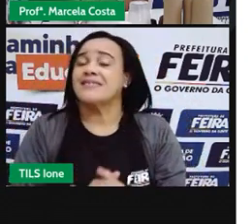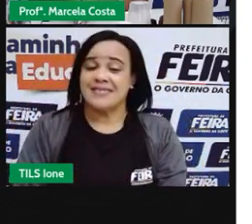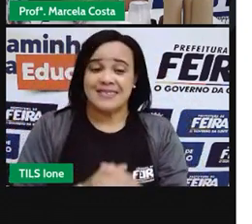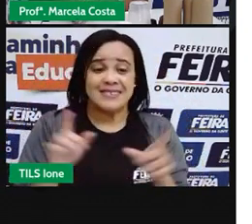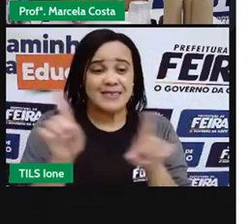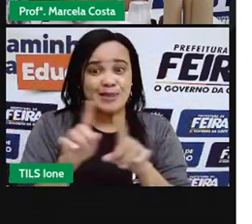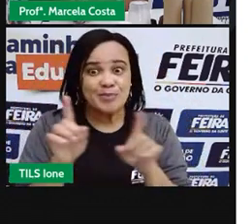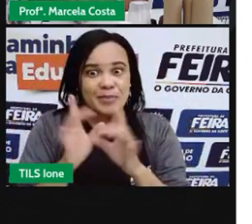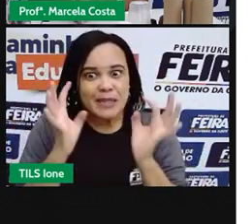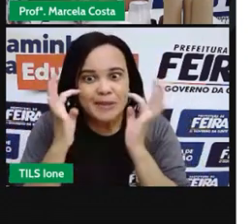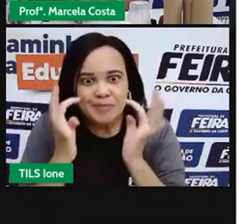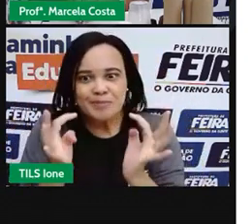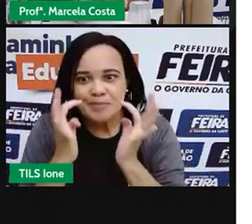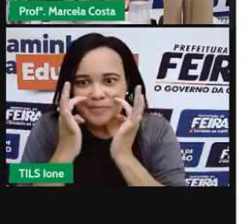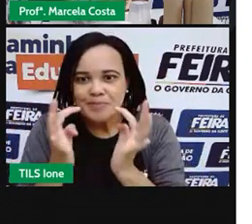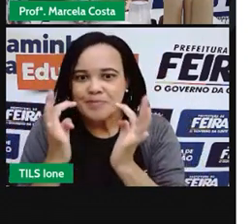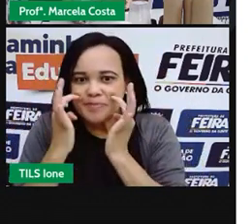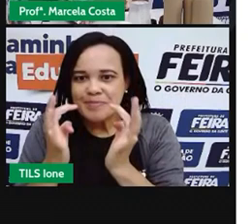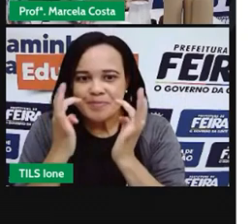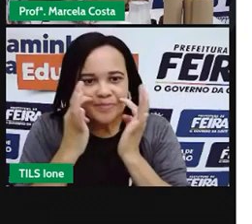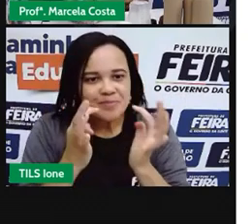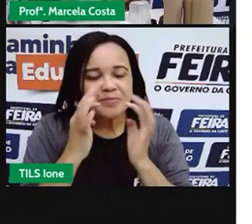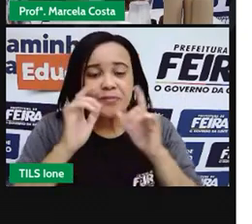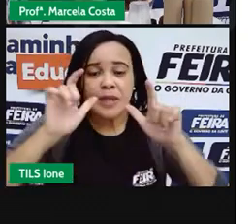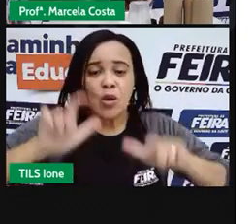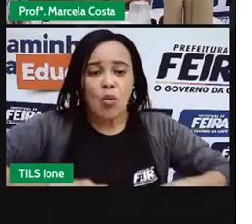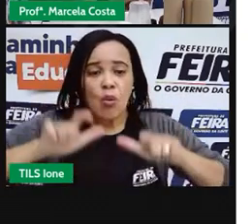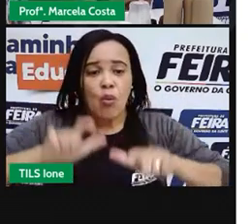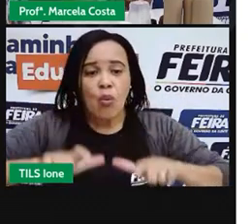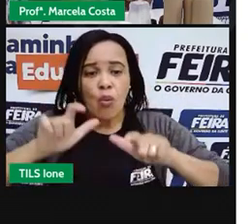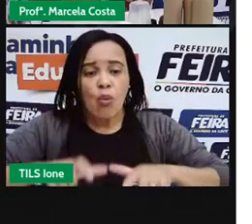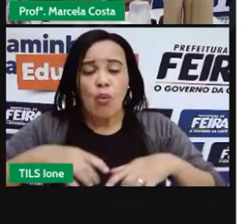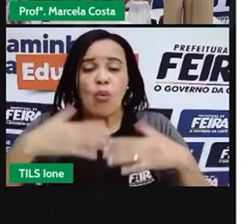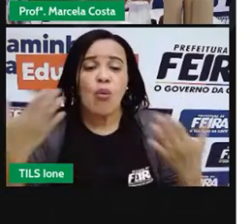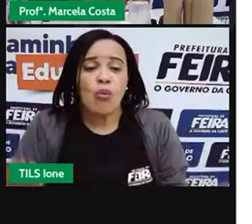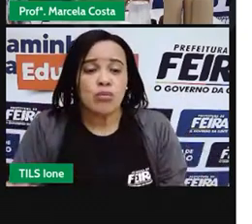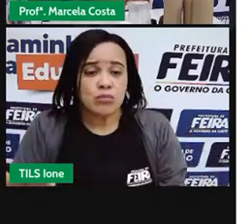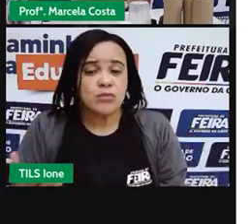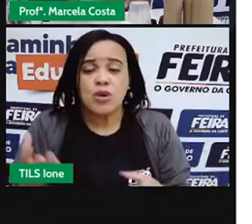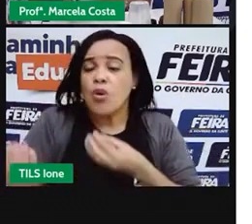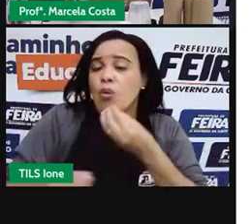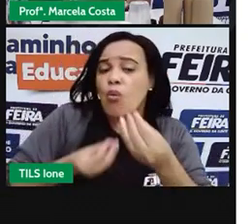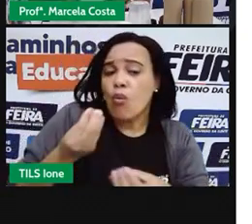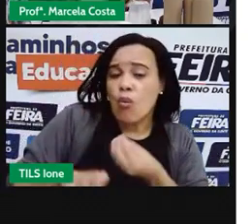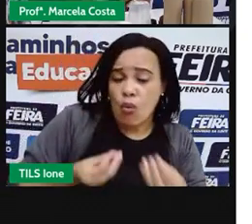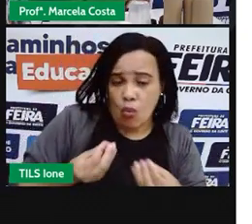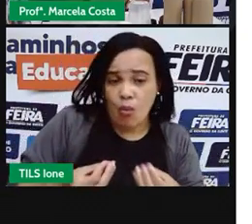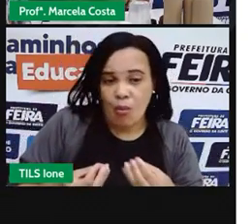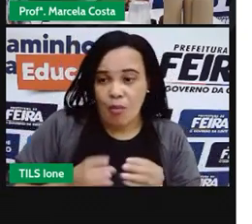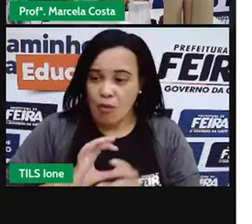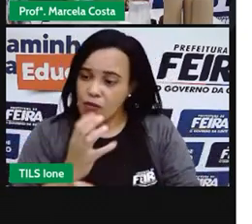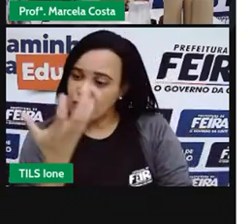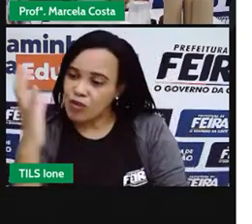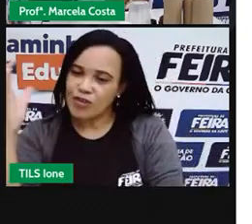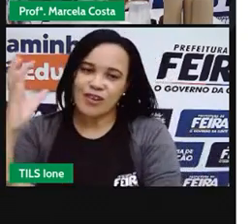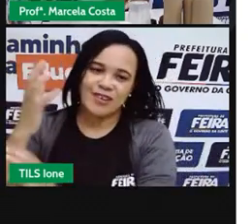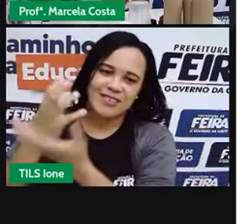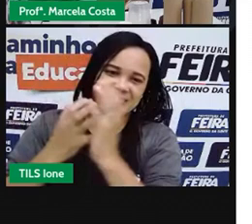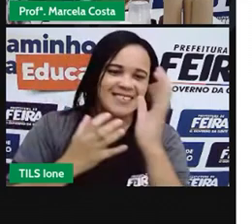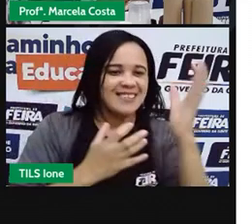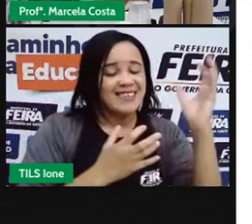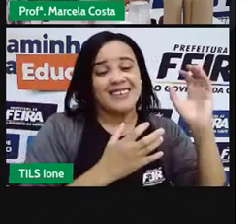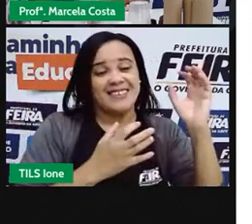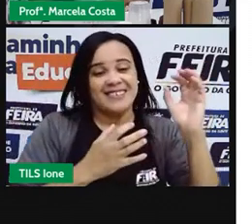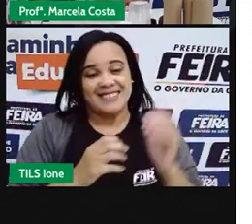Observar o espaço onde aconteceu, foi numa floresta, foi num bairro, foi num mar,